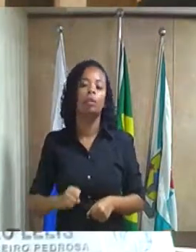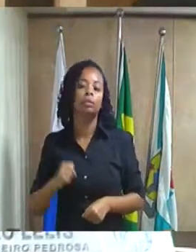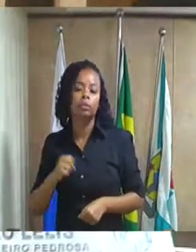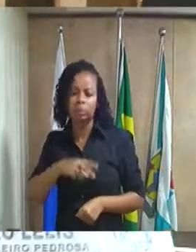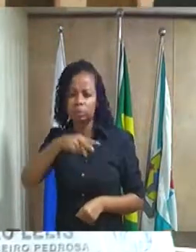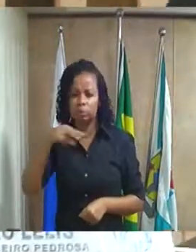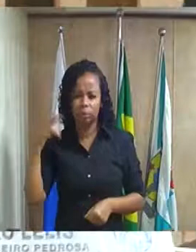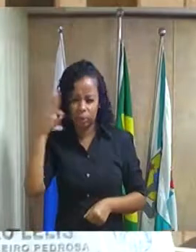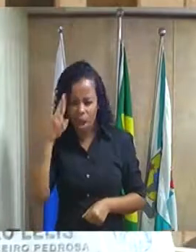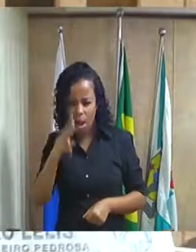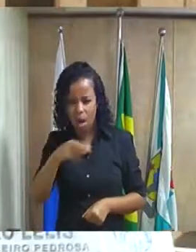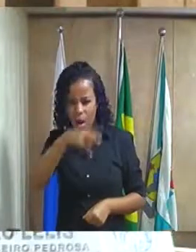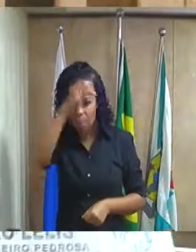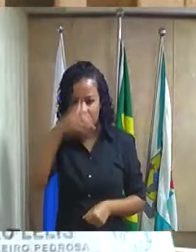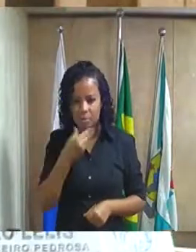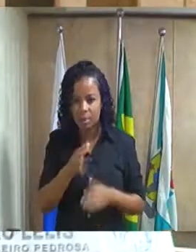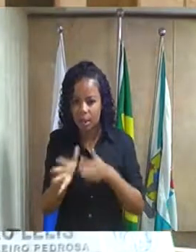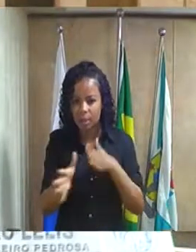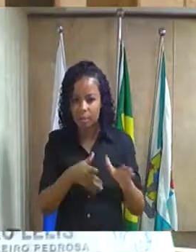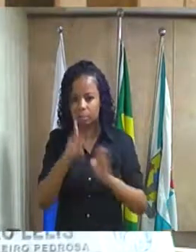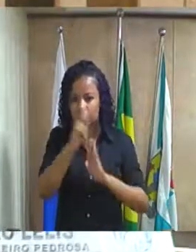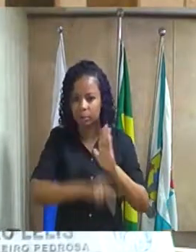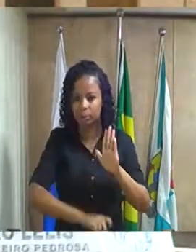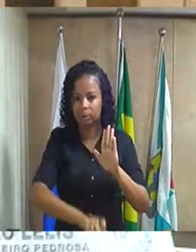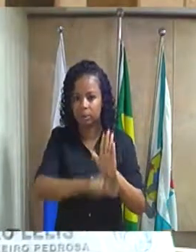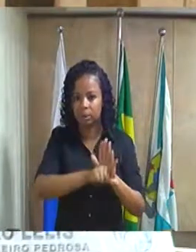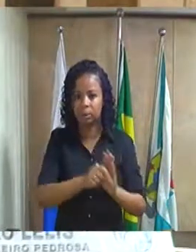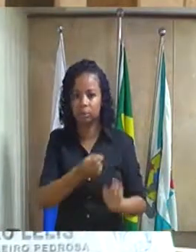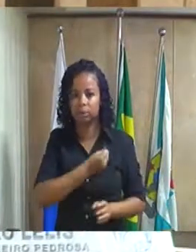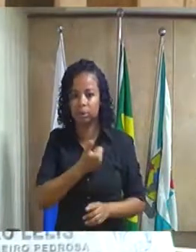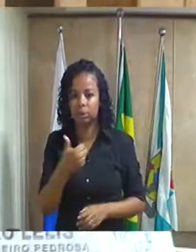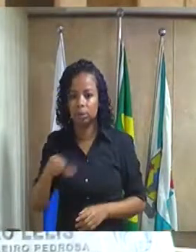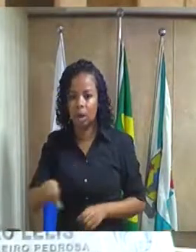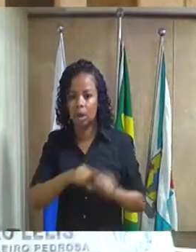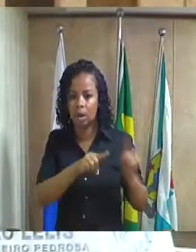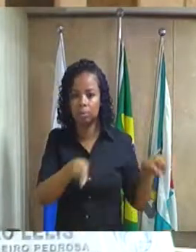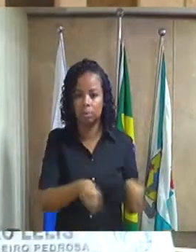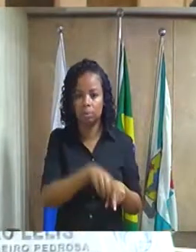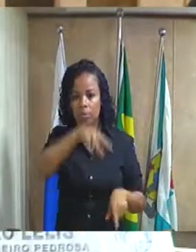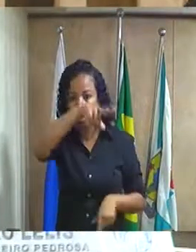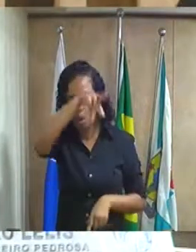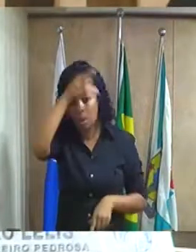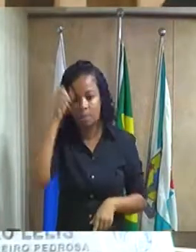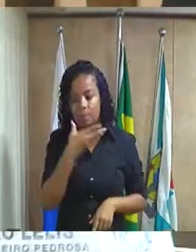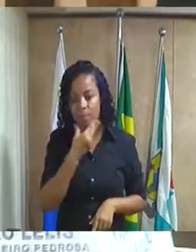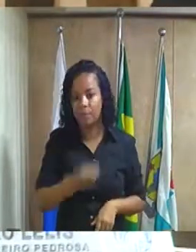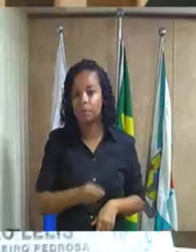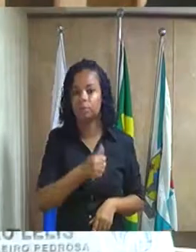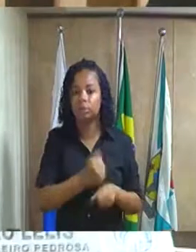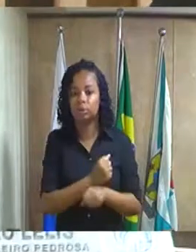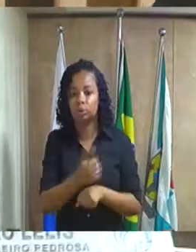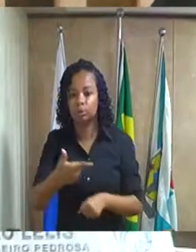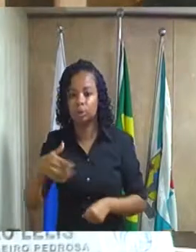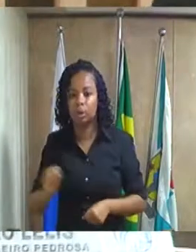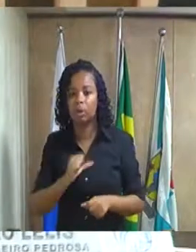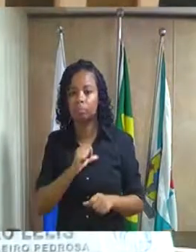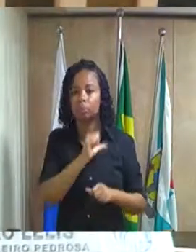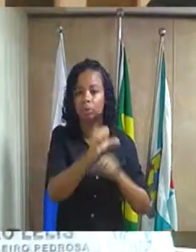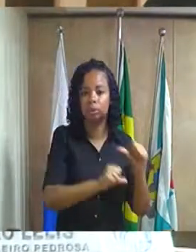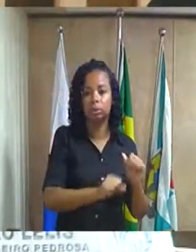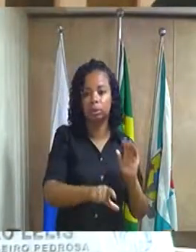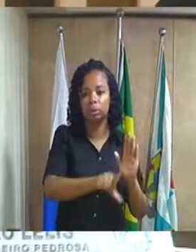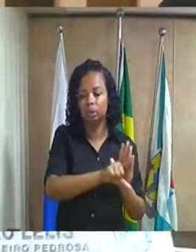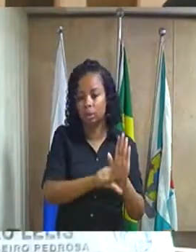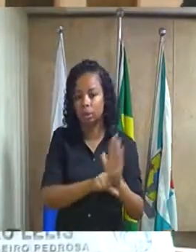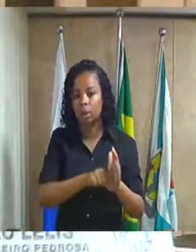encaminhando o projeto de lei número 19 gabinete do prefeito 2018 alterando a lei número 2715